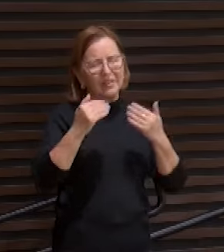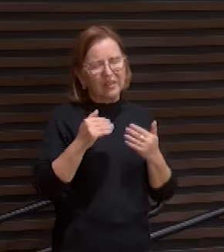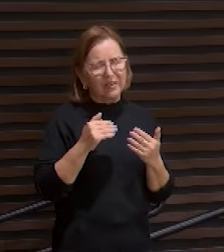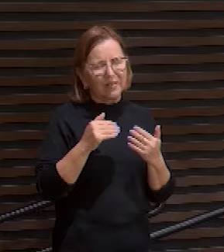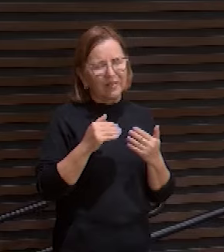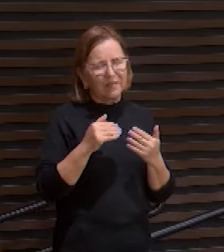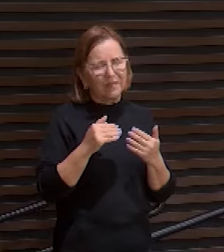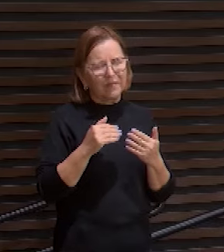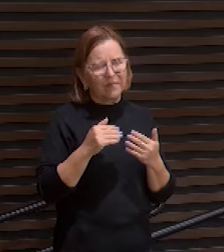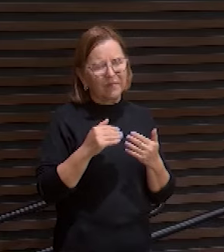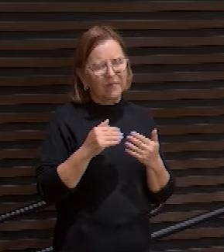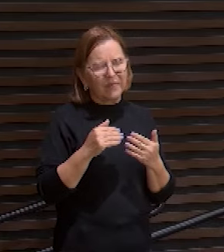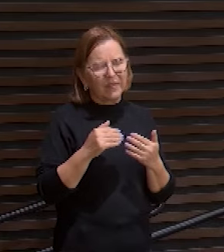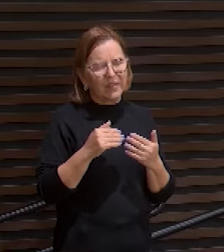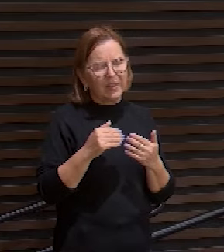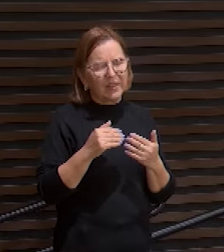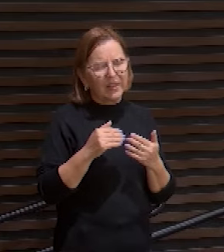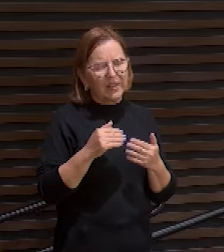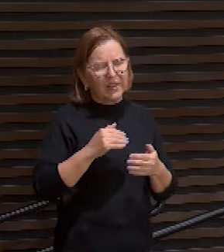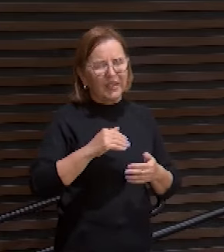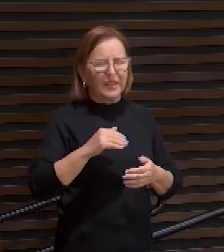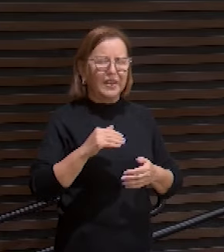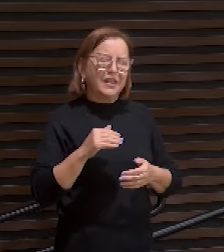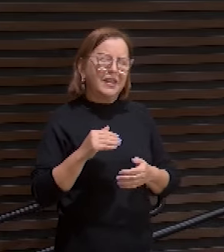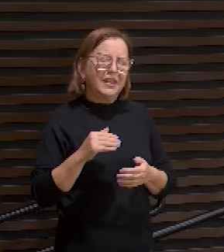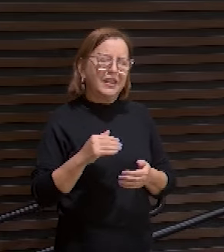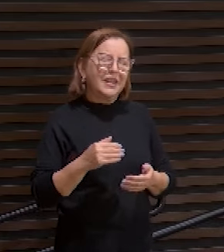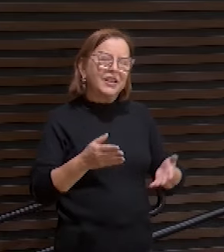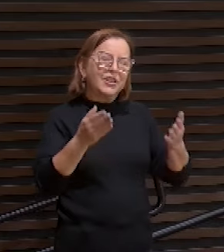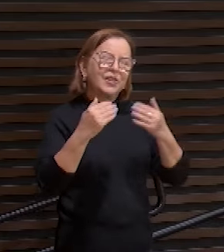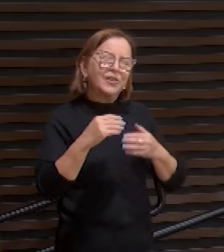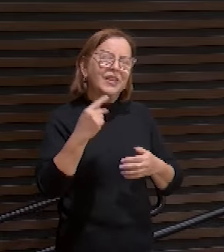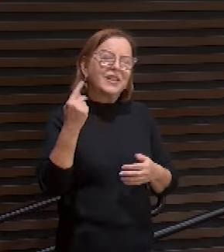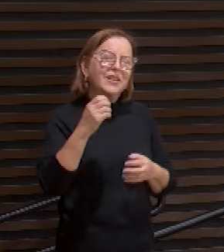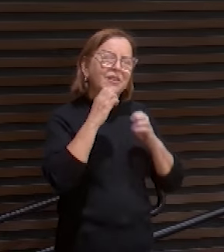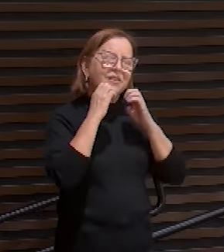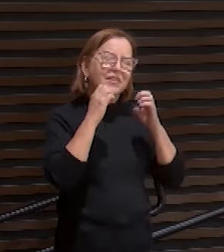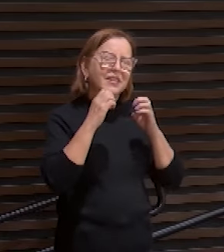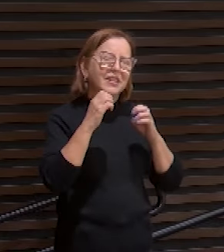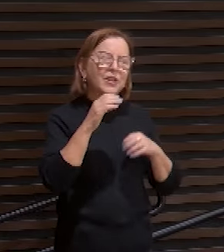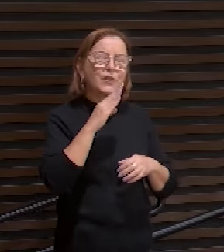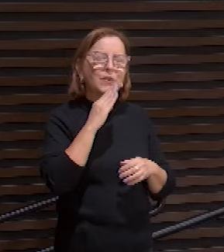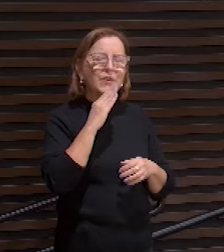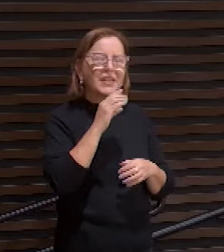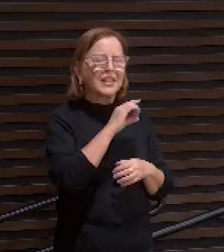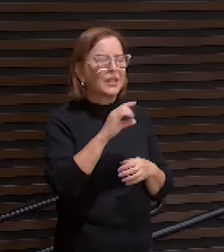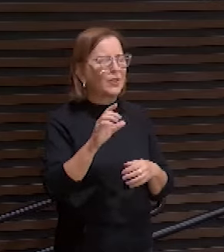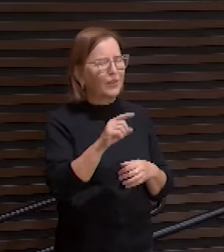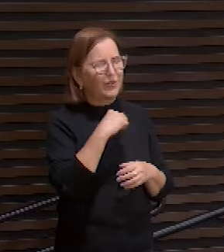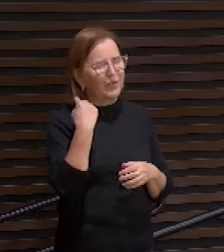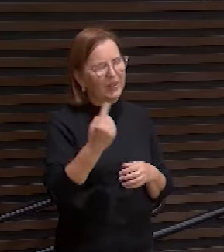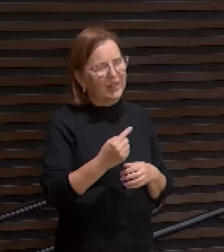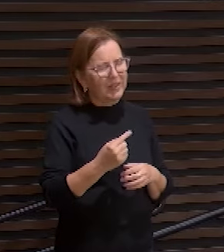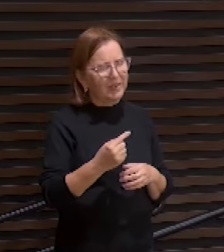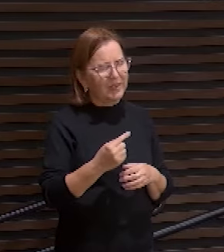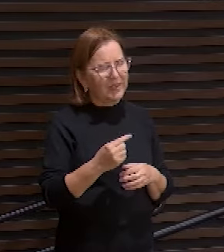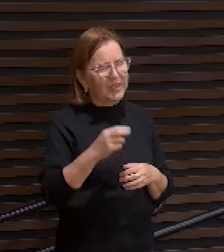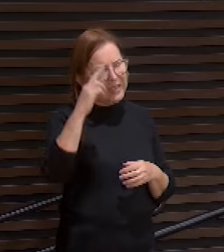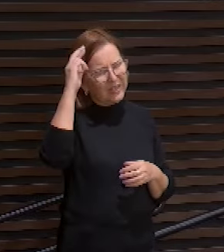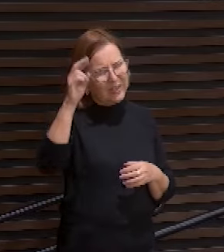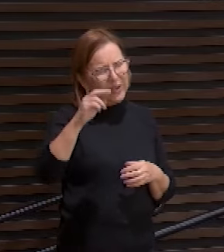de ter feito chegar o teu evangelho a cada um de nós senhor senhor nós jamais poderíamos nos salvar